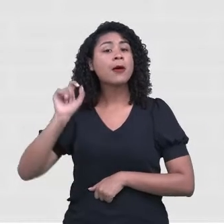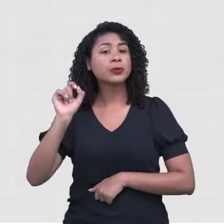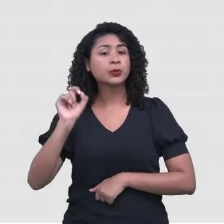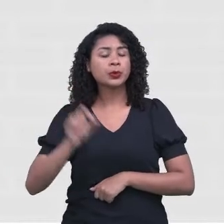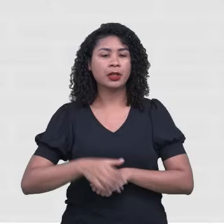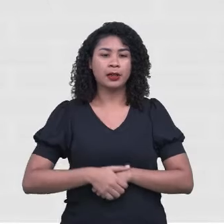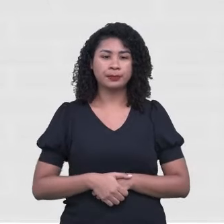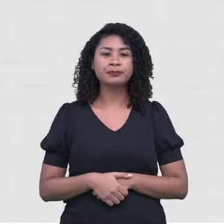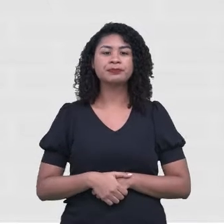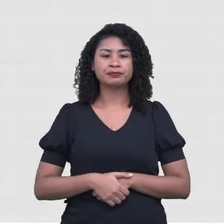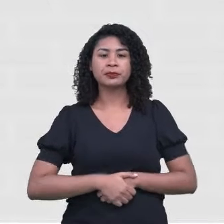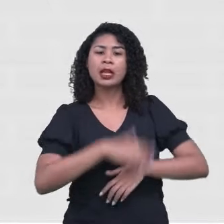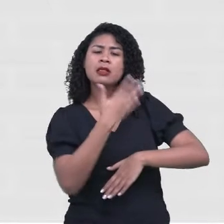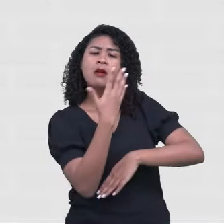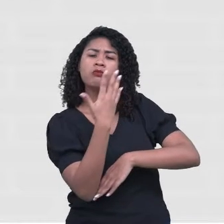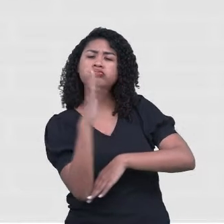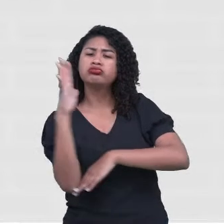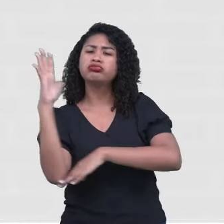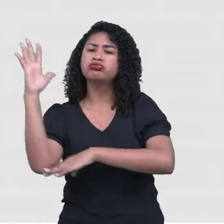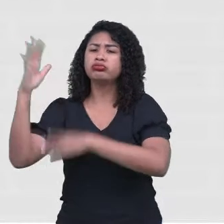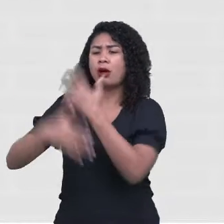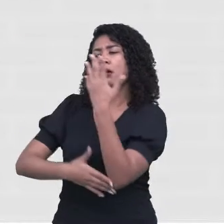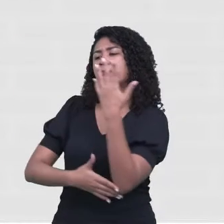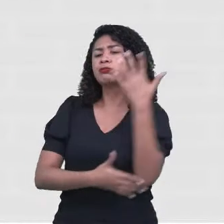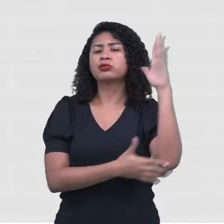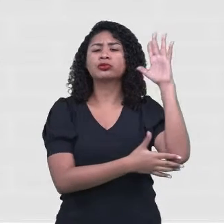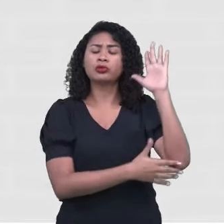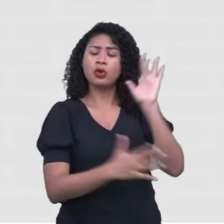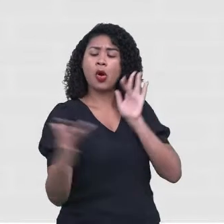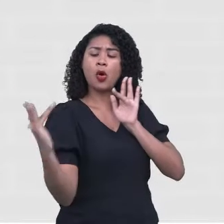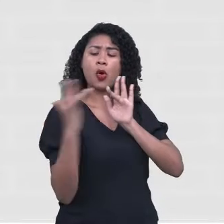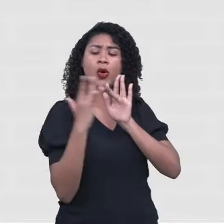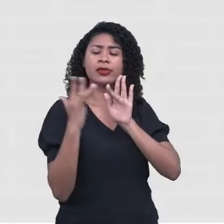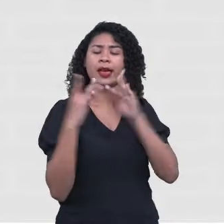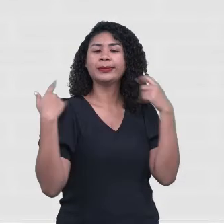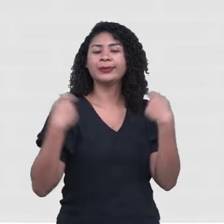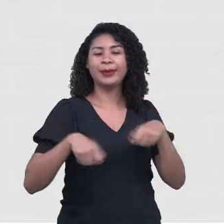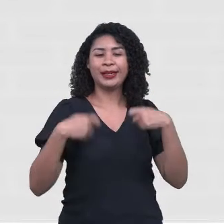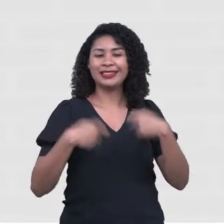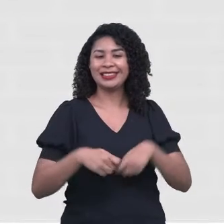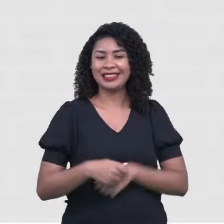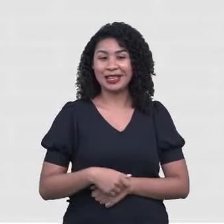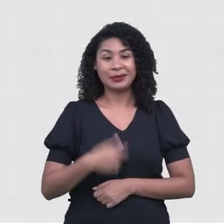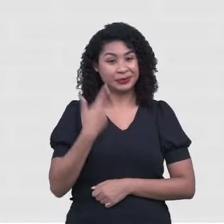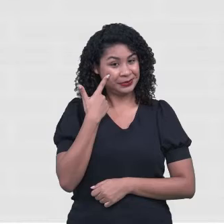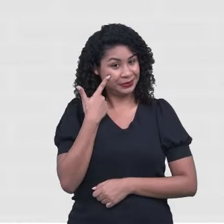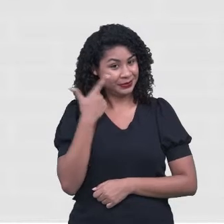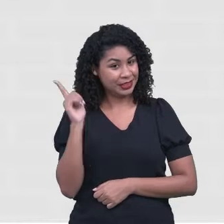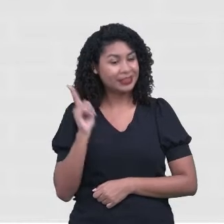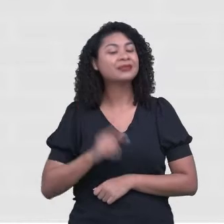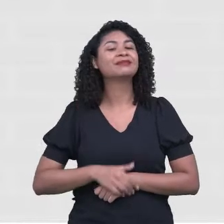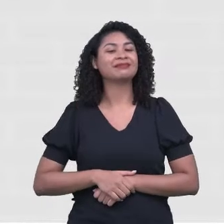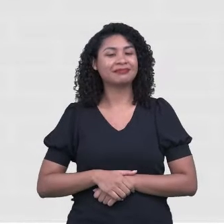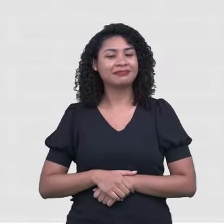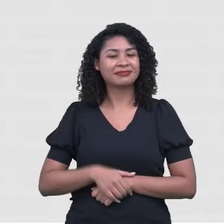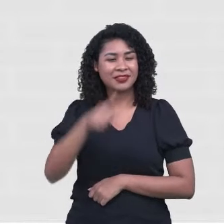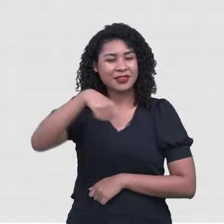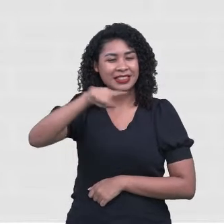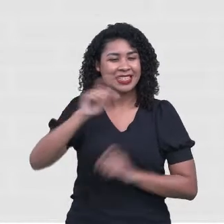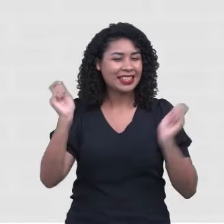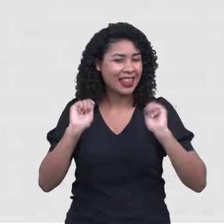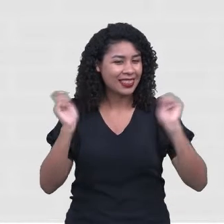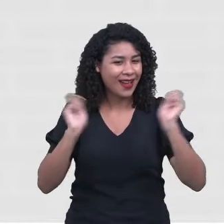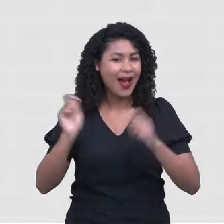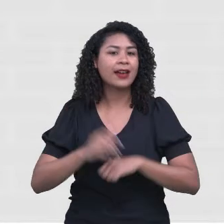natureza. Olha aí, uma coisa que vocês adoram. Fiquem longe do celular. Não é